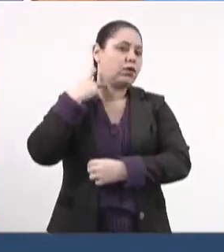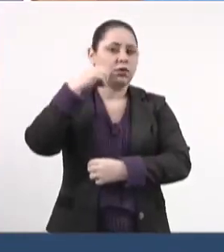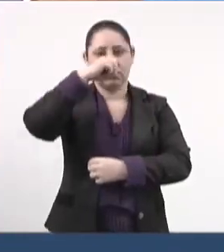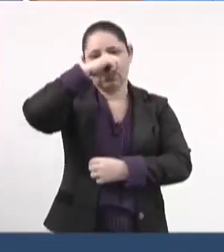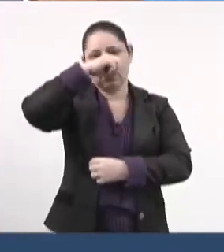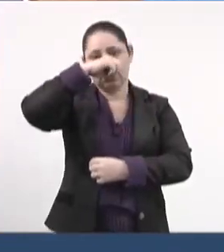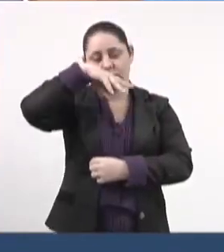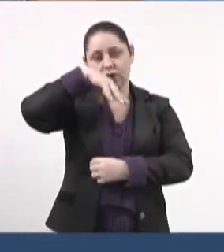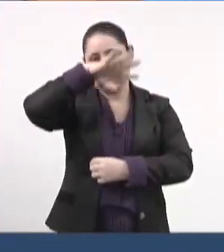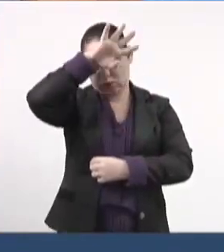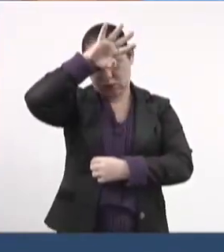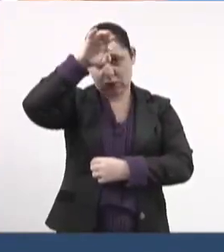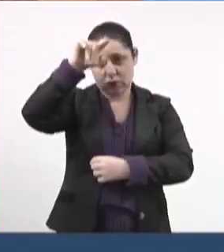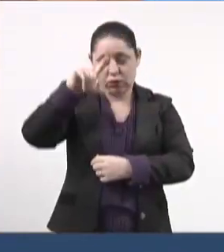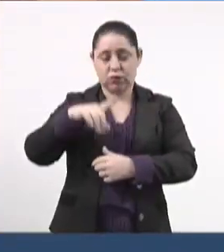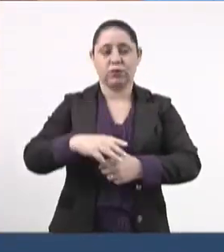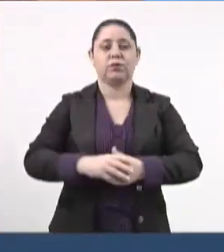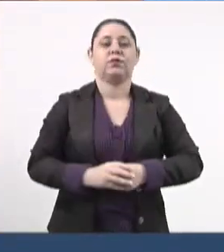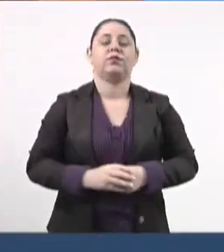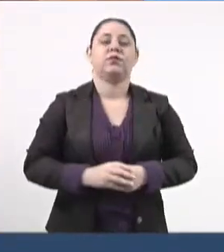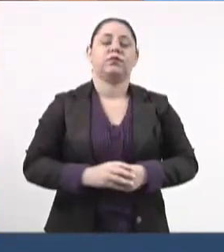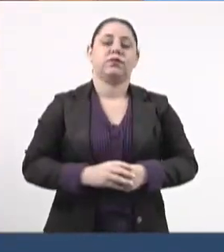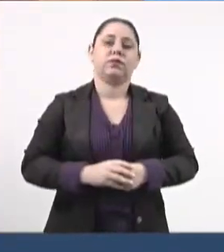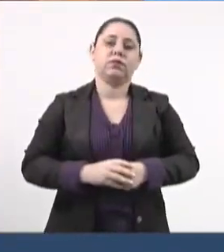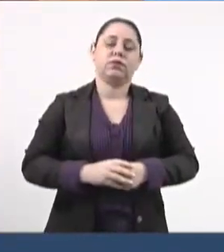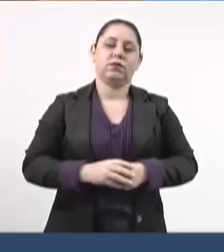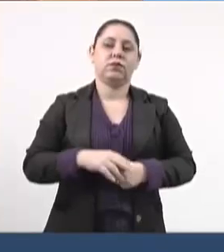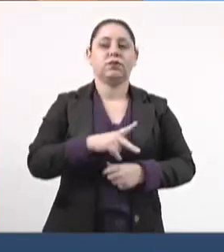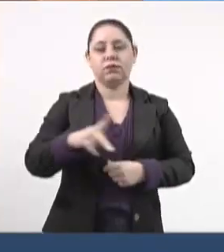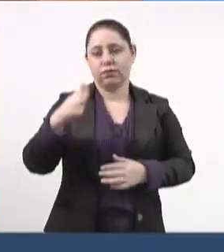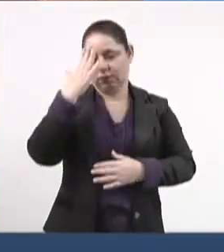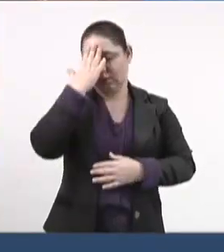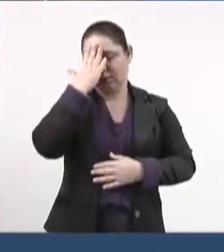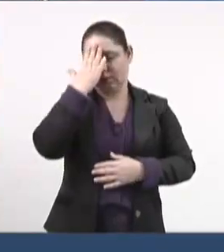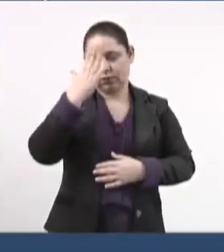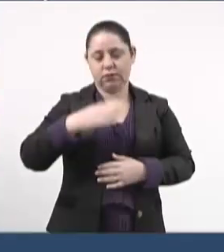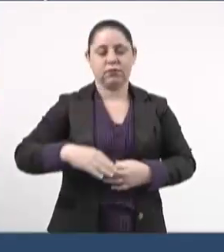violência do Mato Grosso do Sul. Era isso, senhor presidente. Muito obrigado.